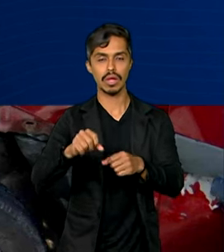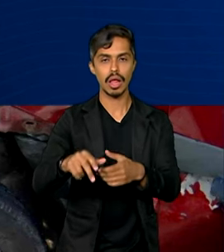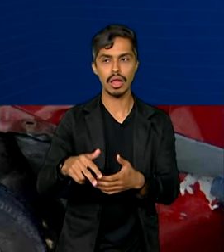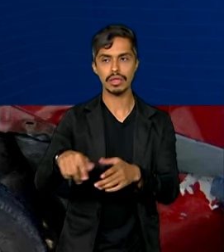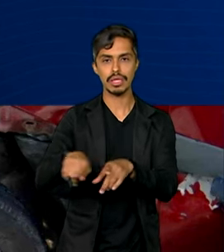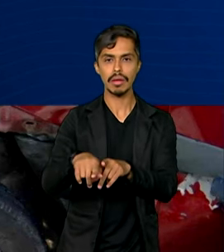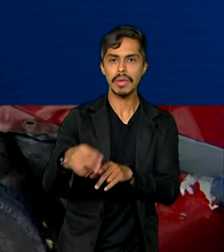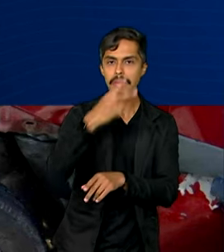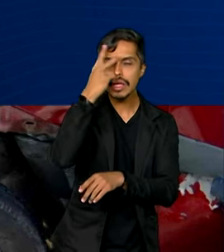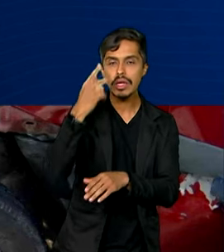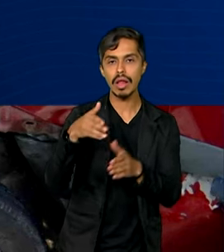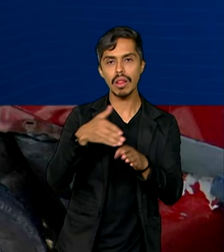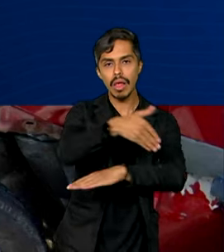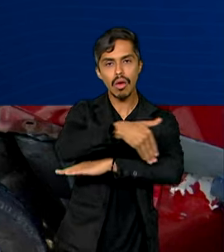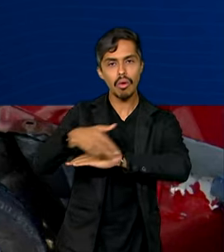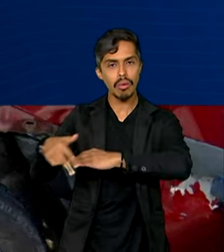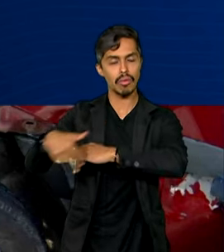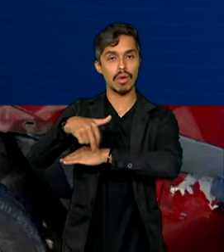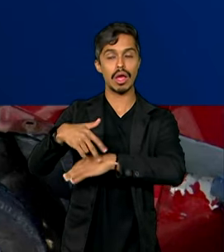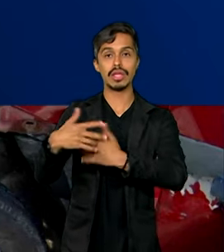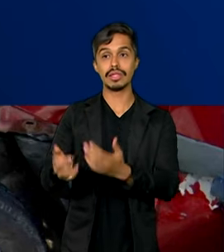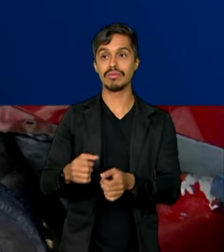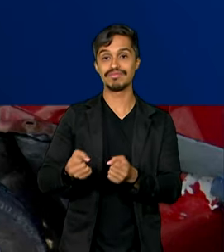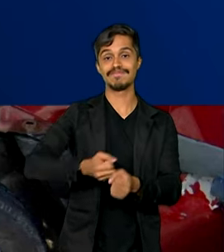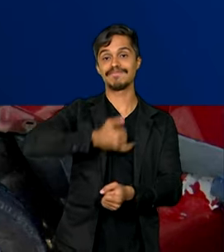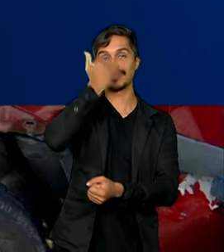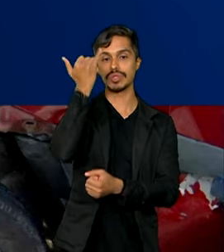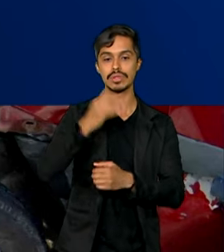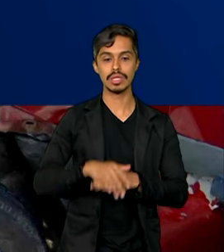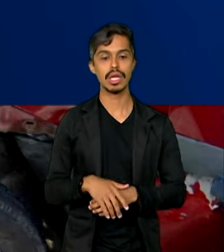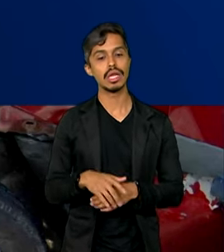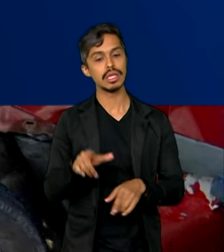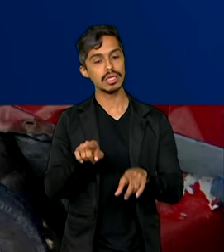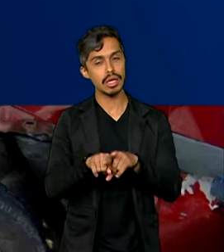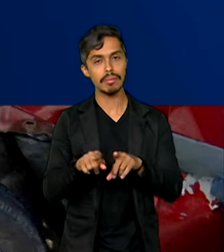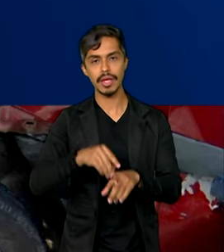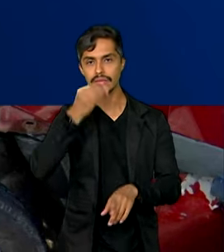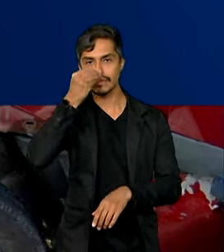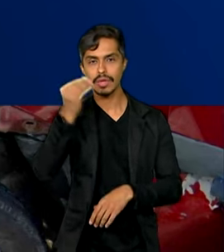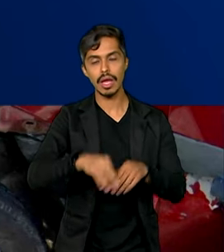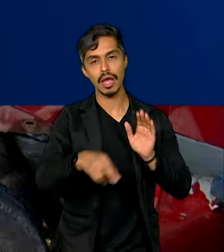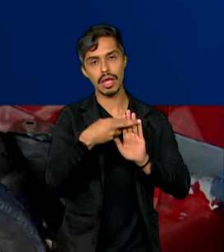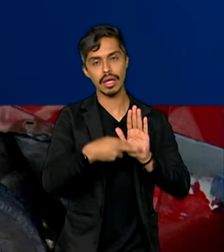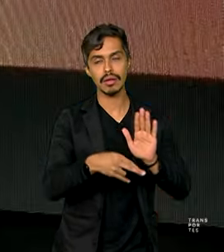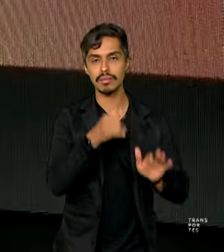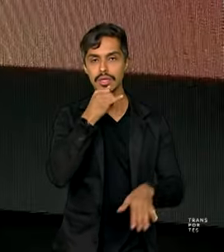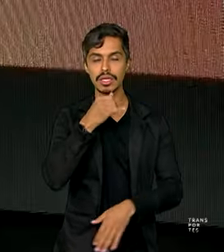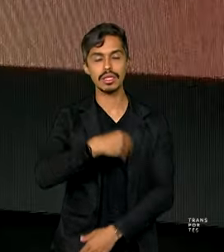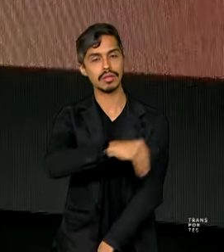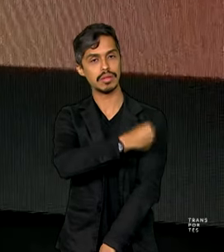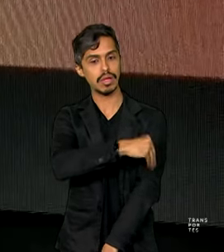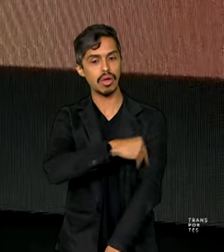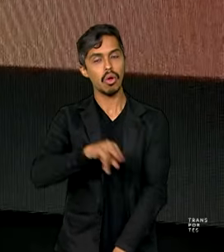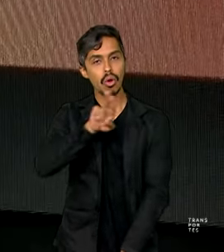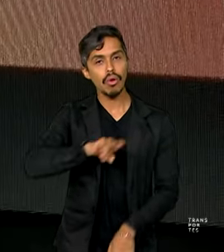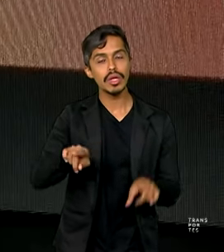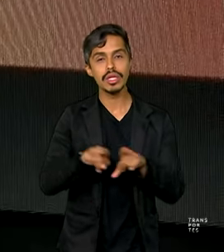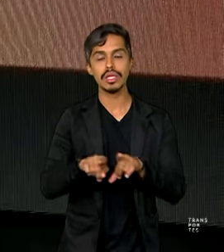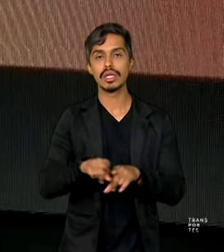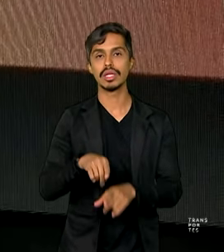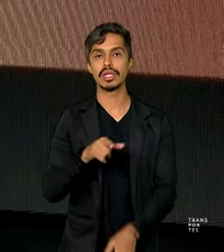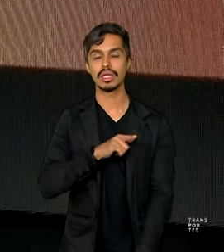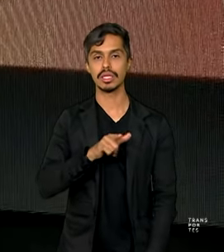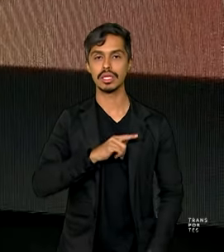tem a desobediência às regras de trânsito, excesso de velocidade e uso de álcool. Nós chegamos a uma